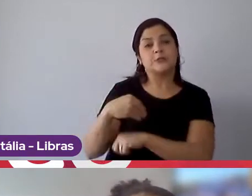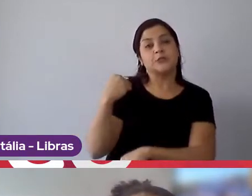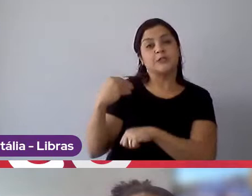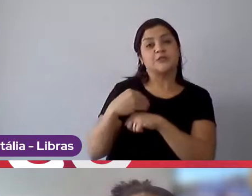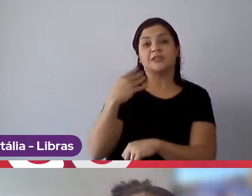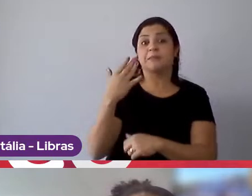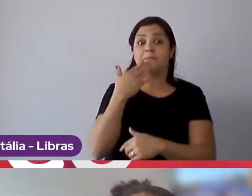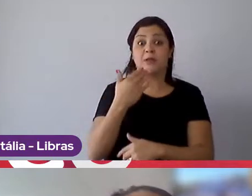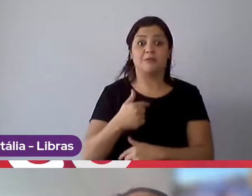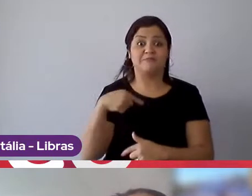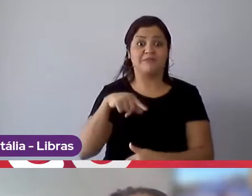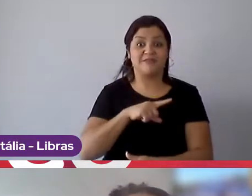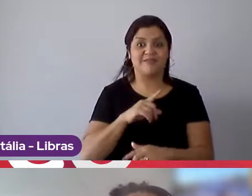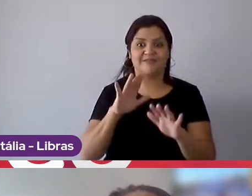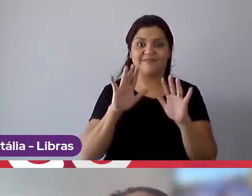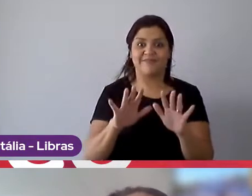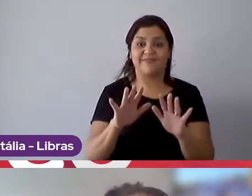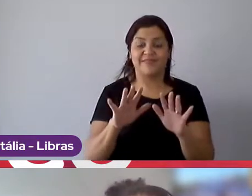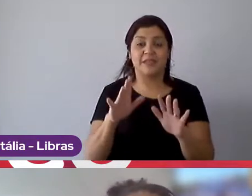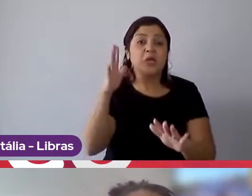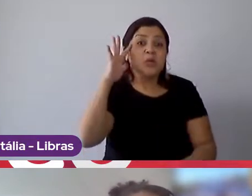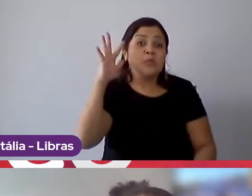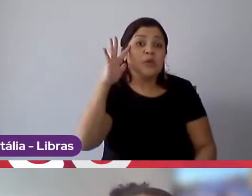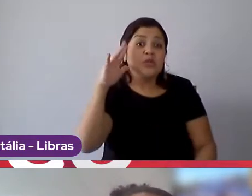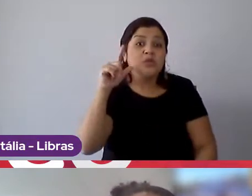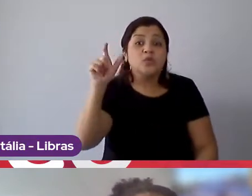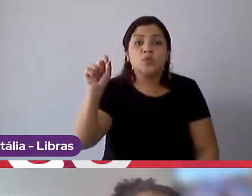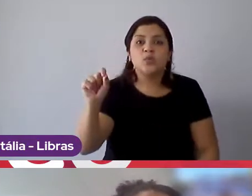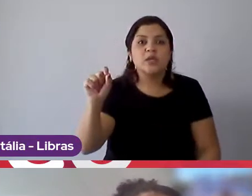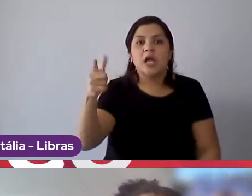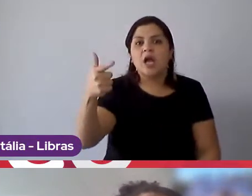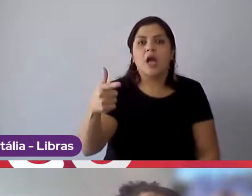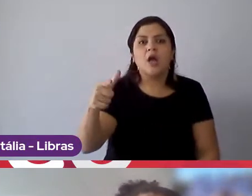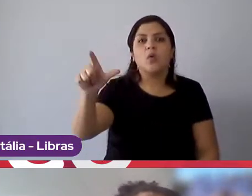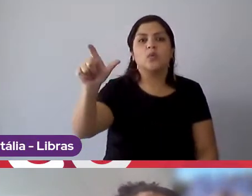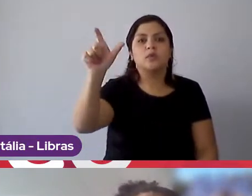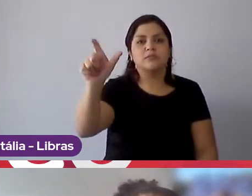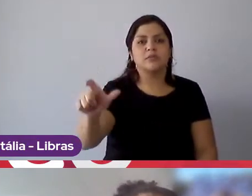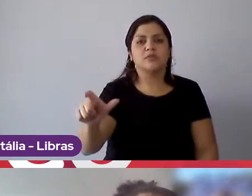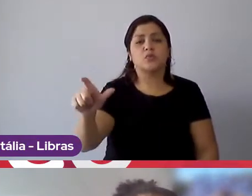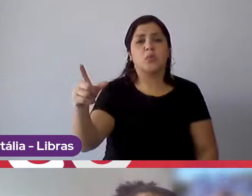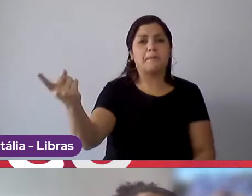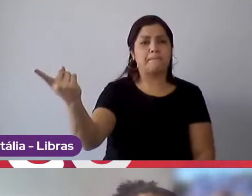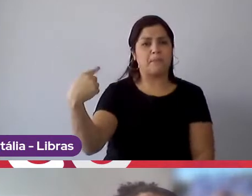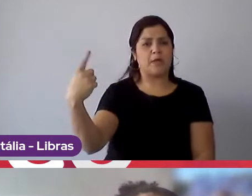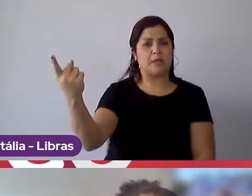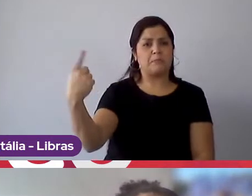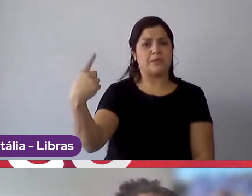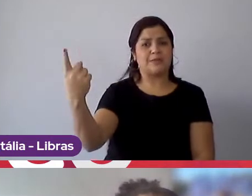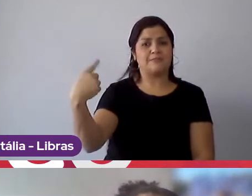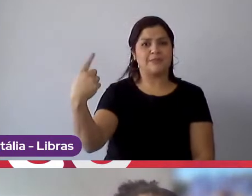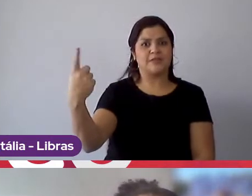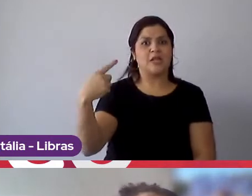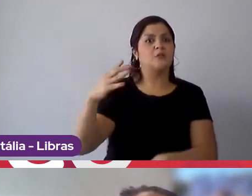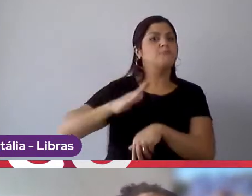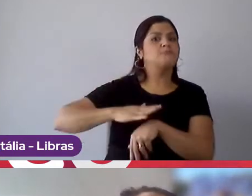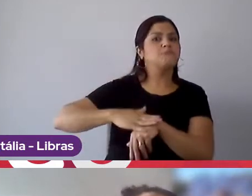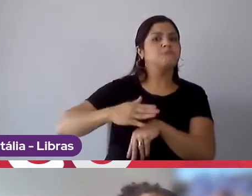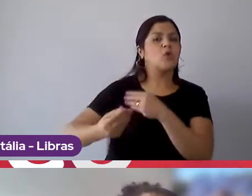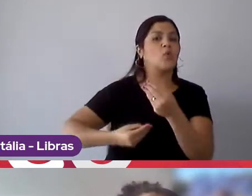gente, a gente imagina que sempre tem que estar esperando do outro, uma delegação, do que fazer e como fazer,